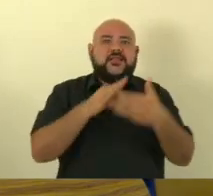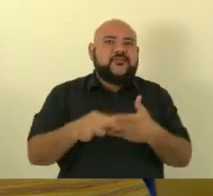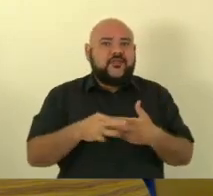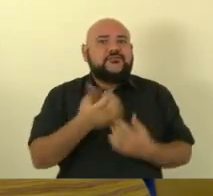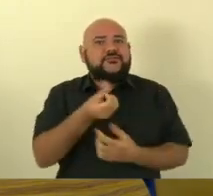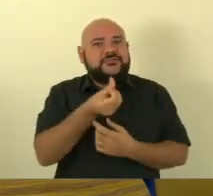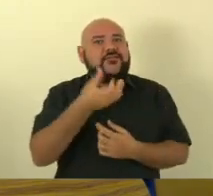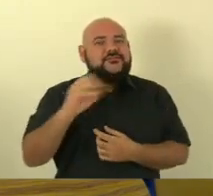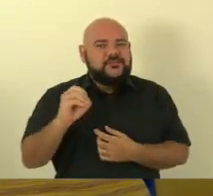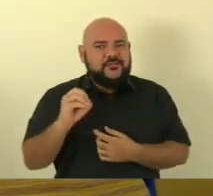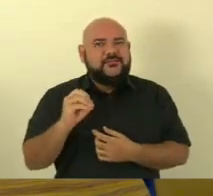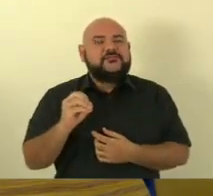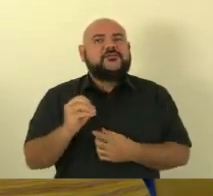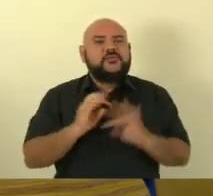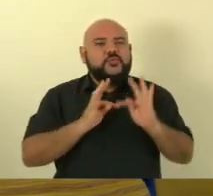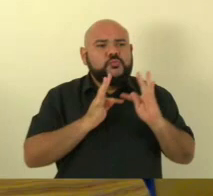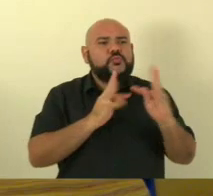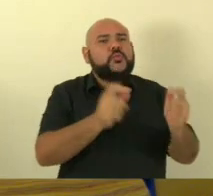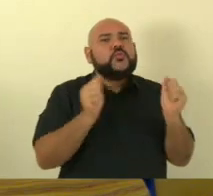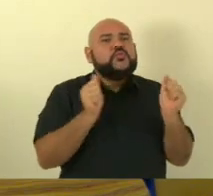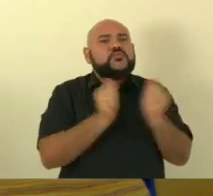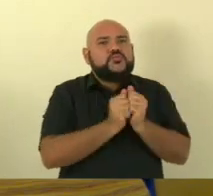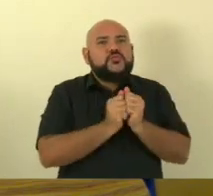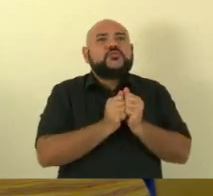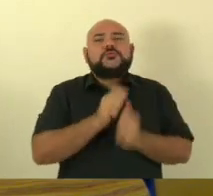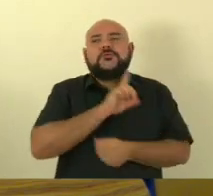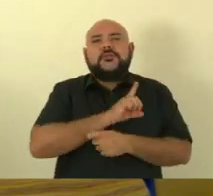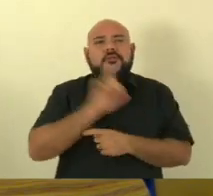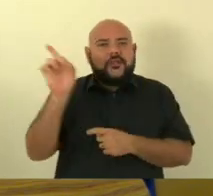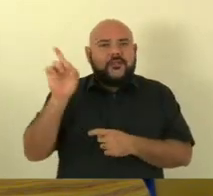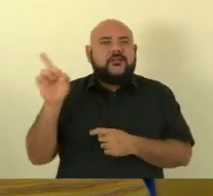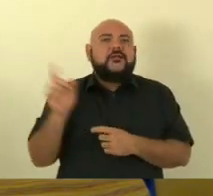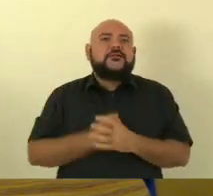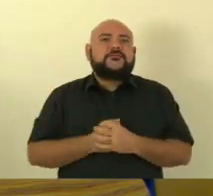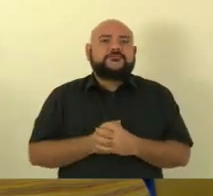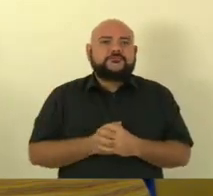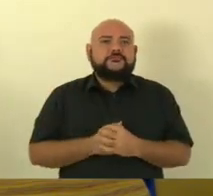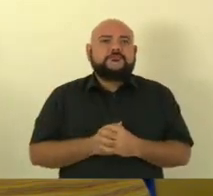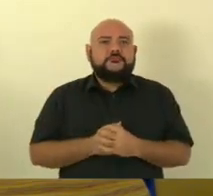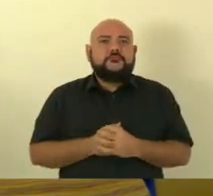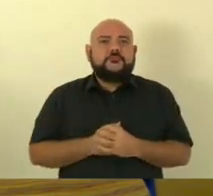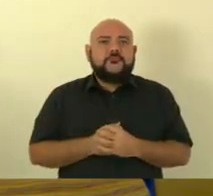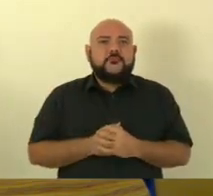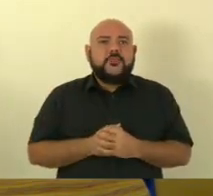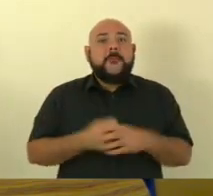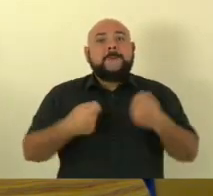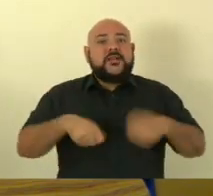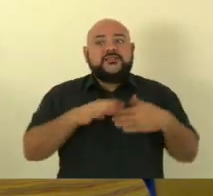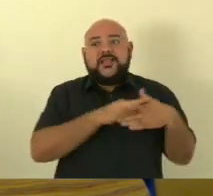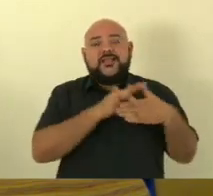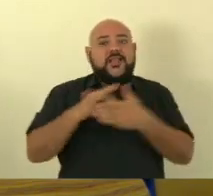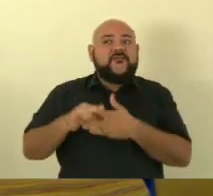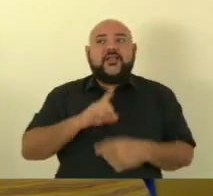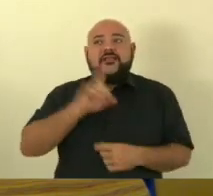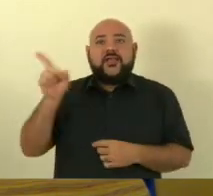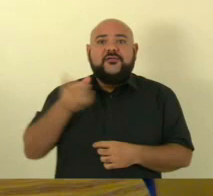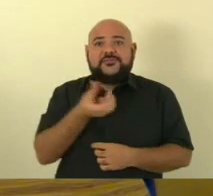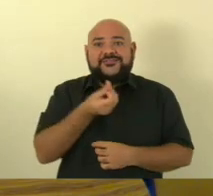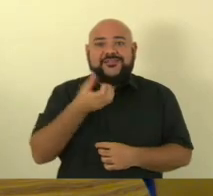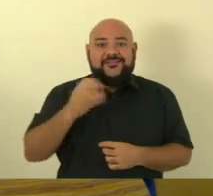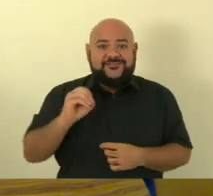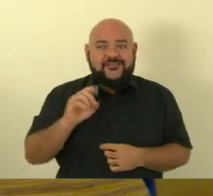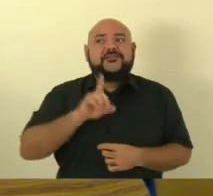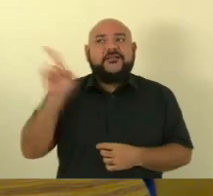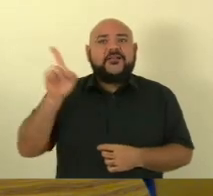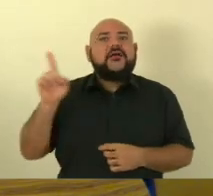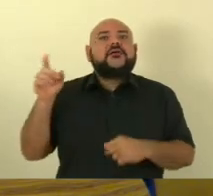levar os 60 lá né os 60 lá no governador e